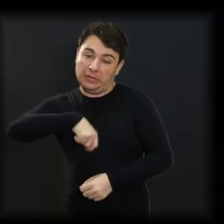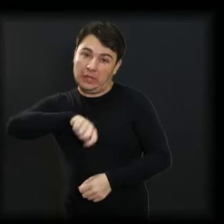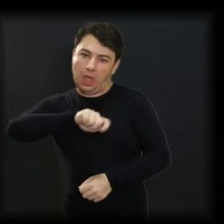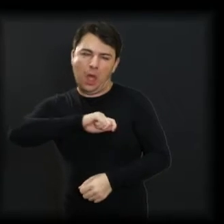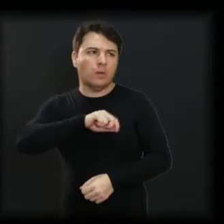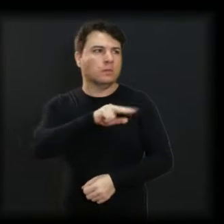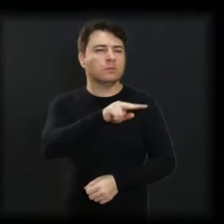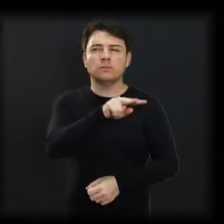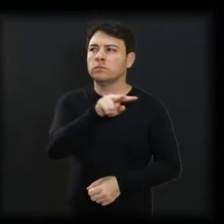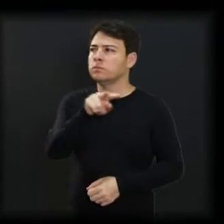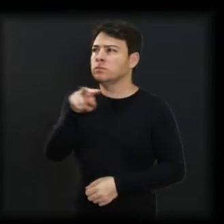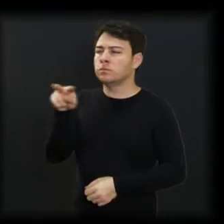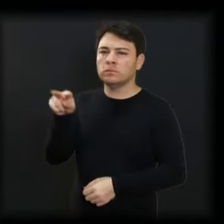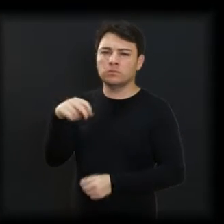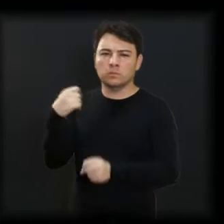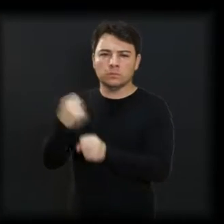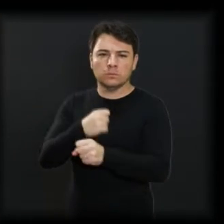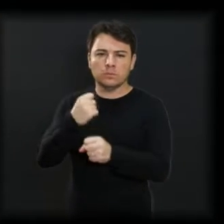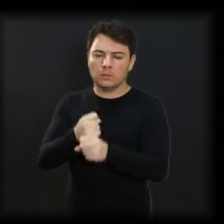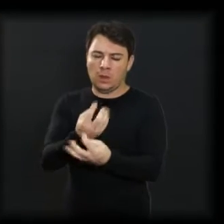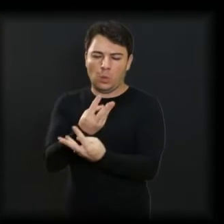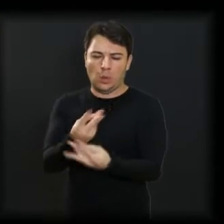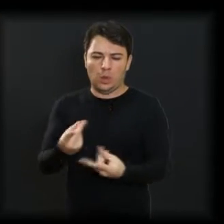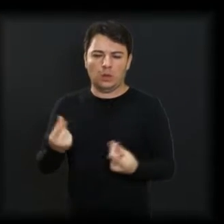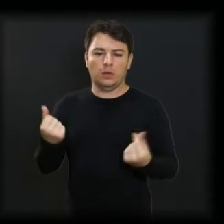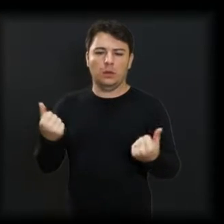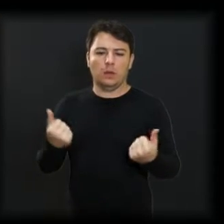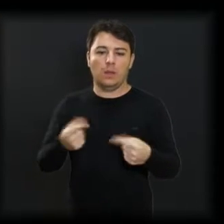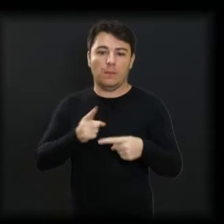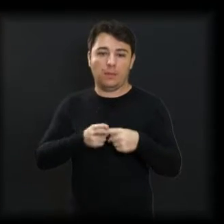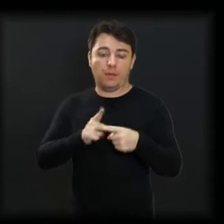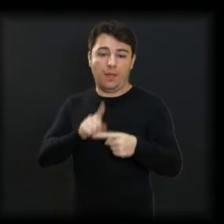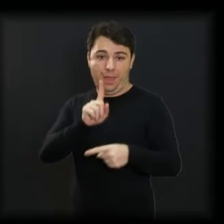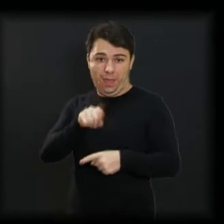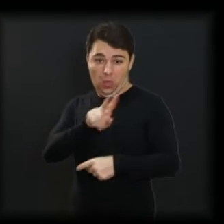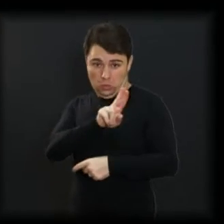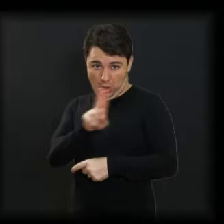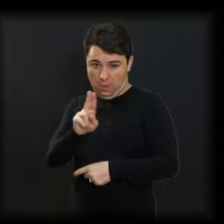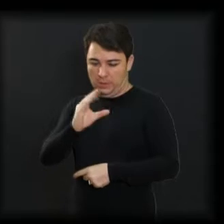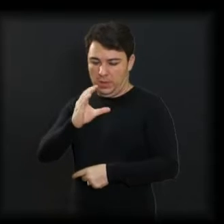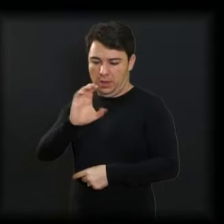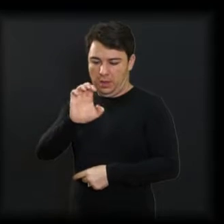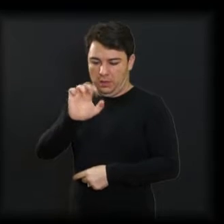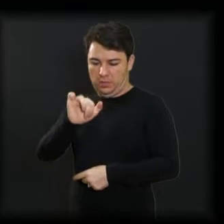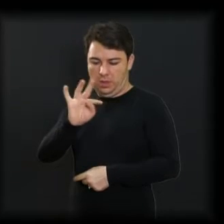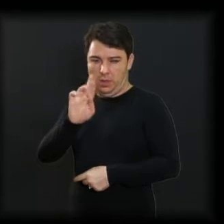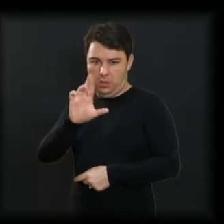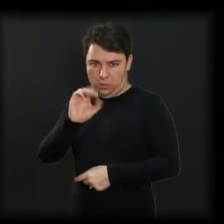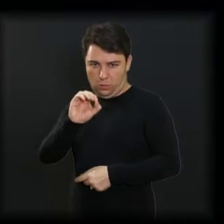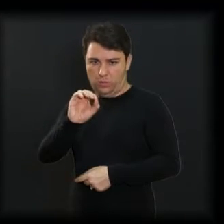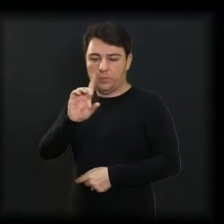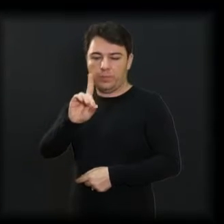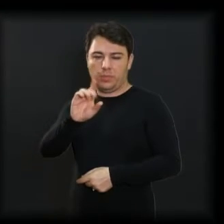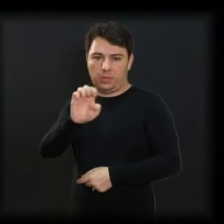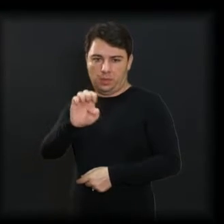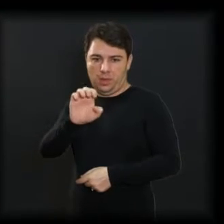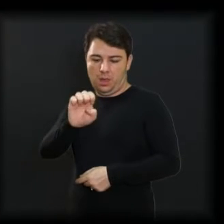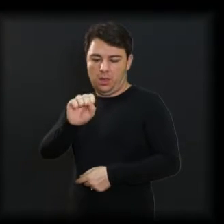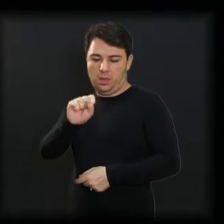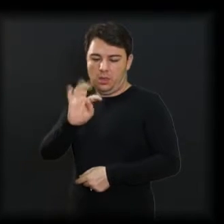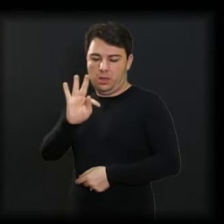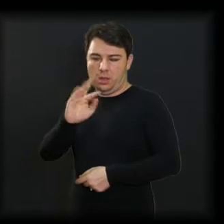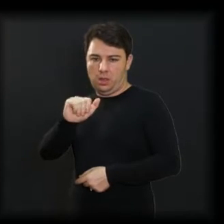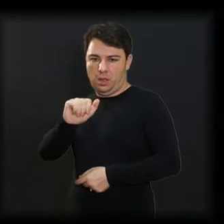seja feita uma boa coisa para a população, porque é o centro de estabilização do Melhado, e não o pronto-socorro do Melhado como